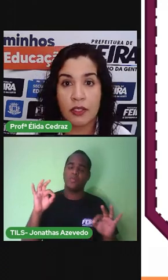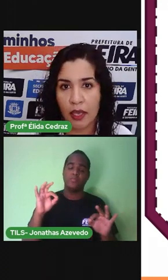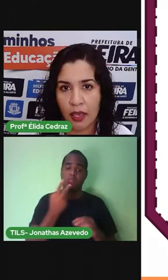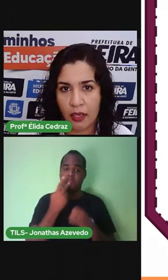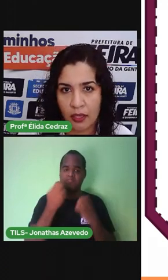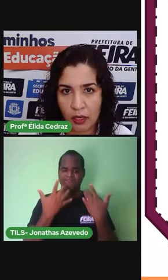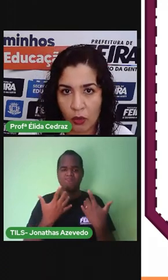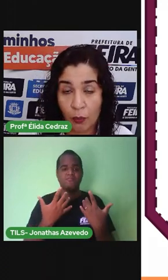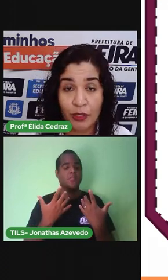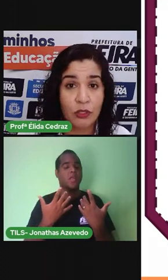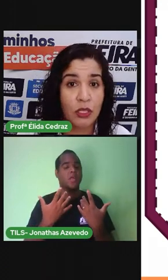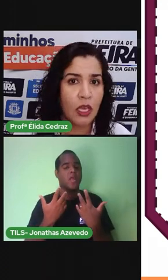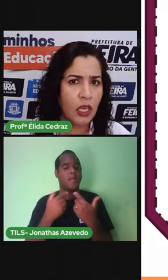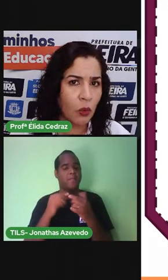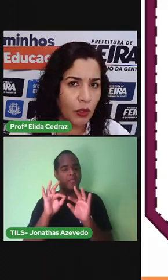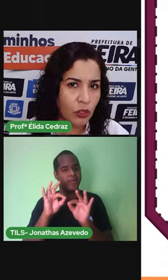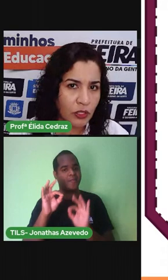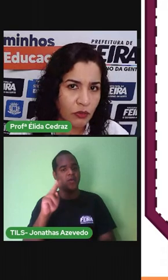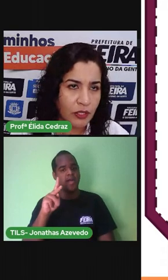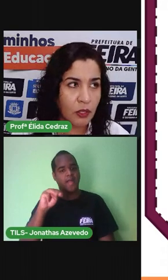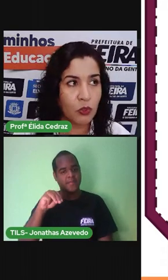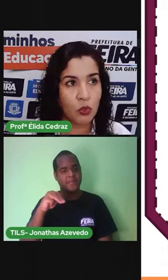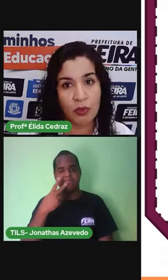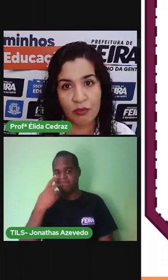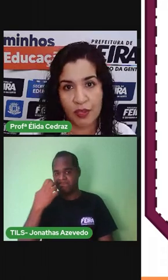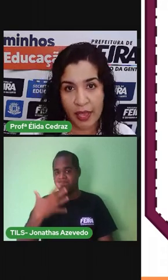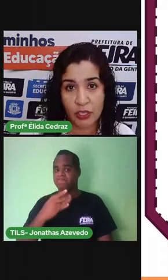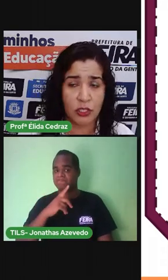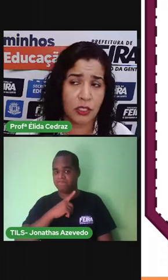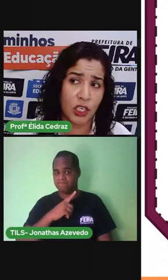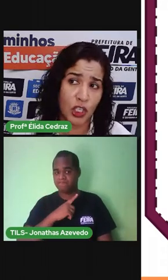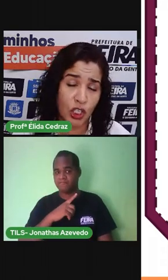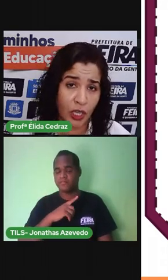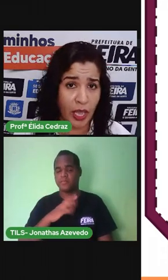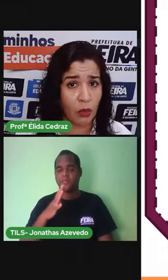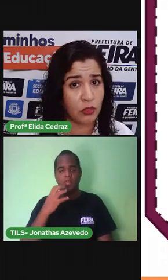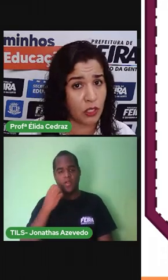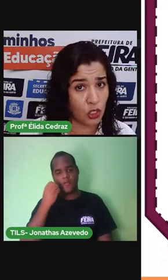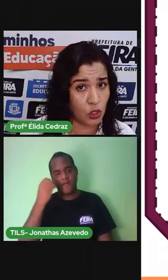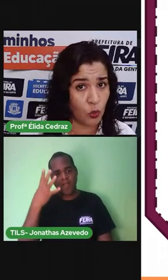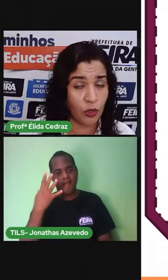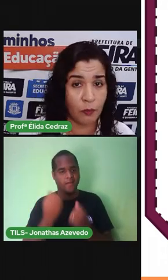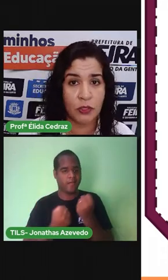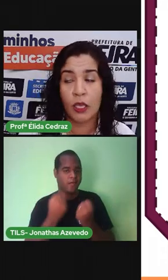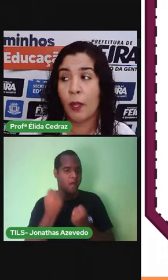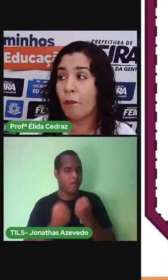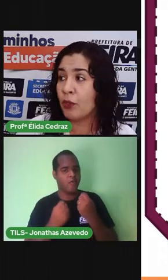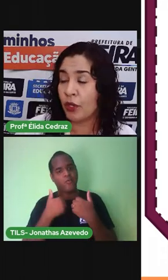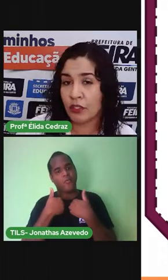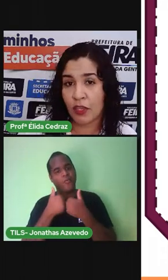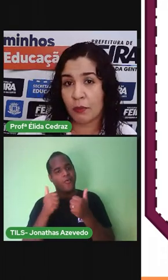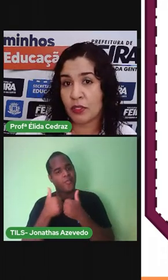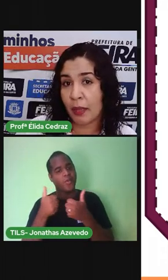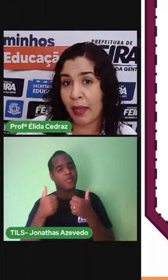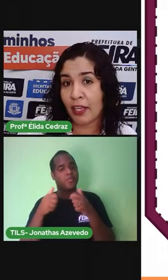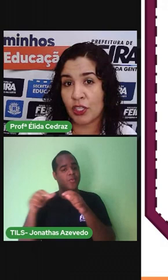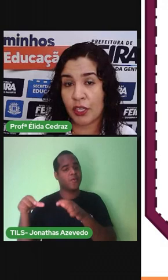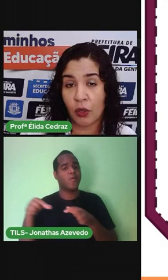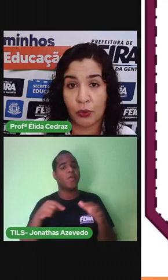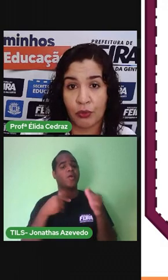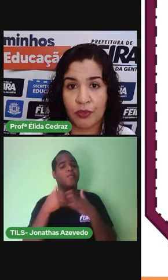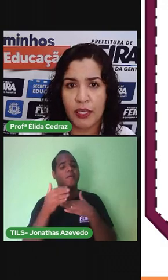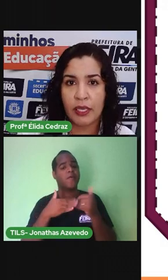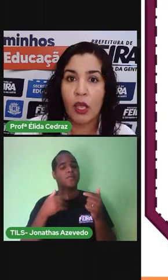medidas Em quilômetros E quando nós fazemos Uma viagem Seja de carro Seja de ônibus Nós vemos Na